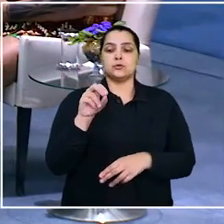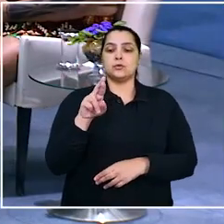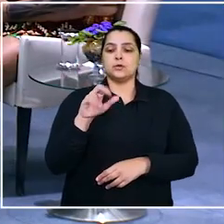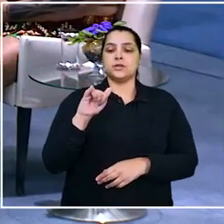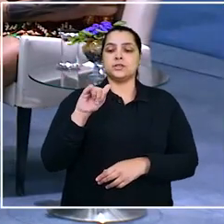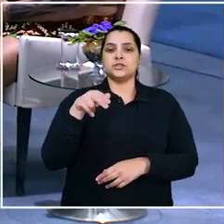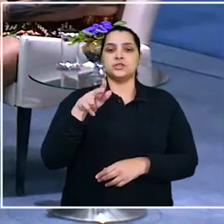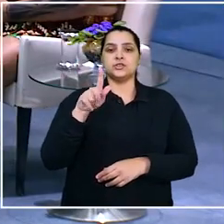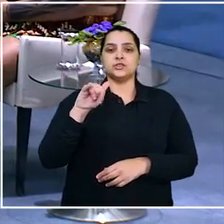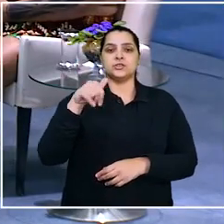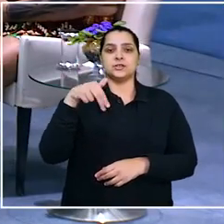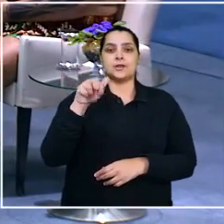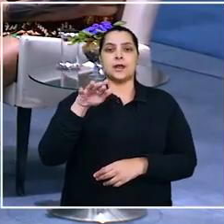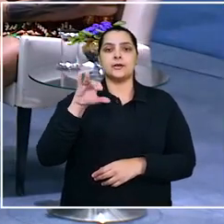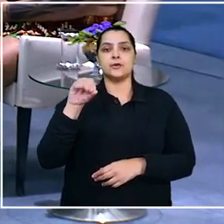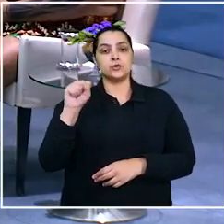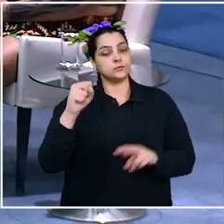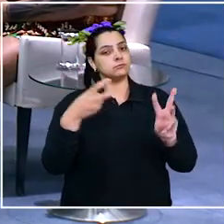originários.